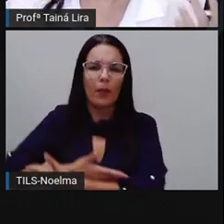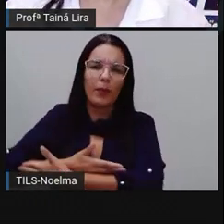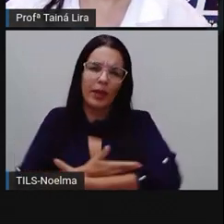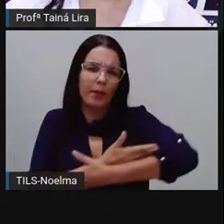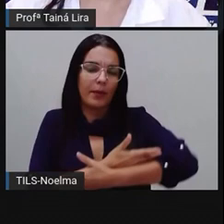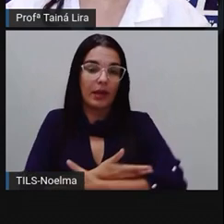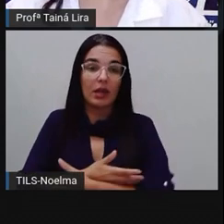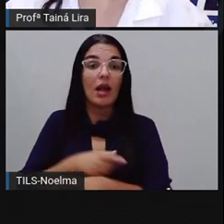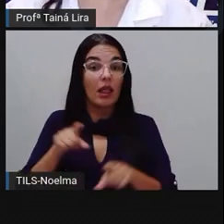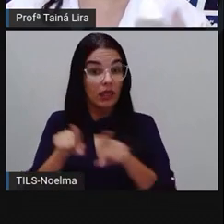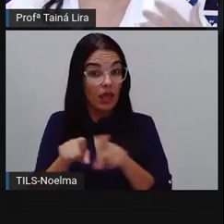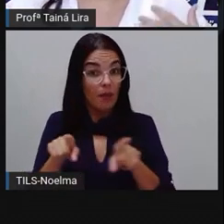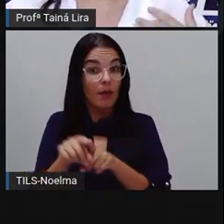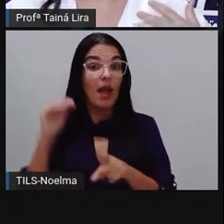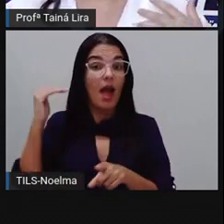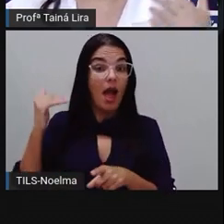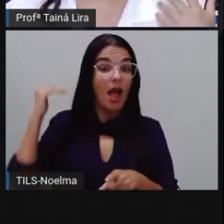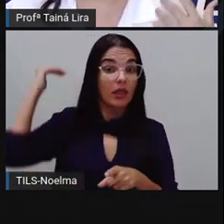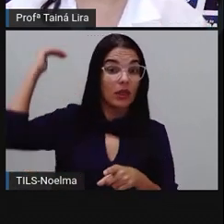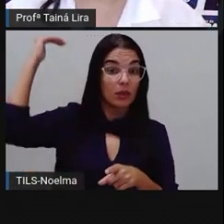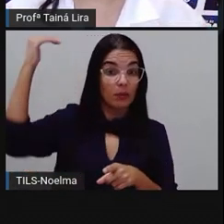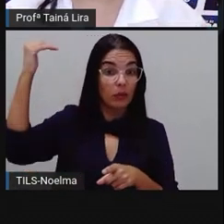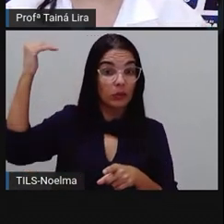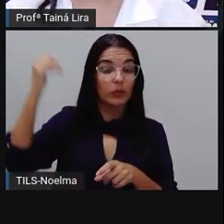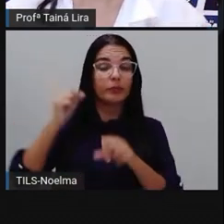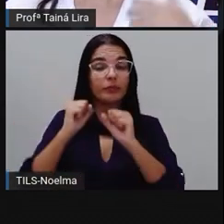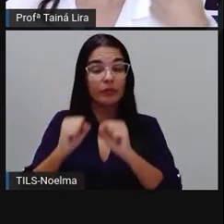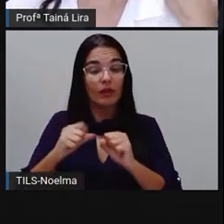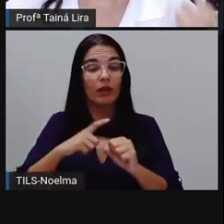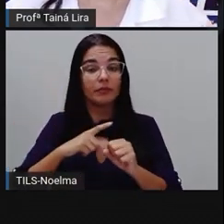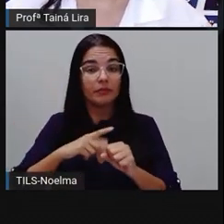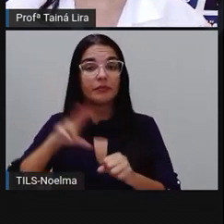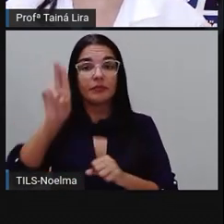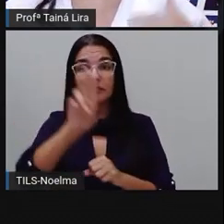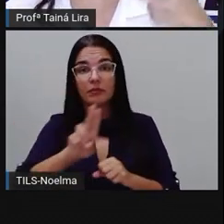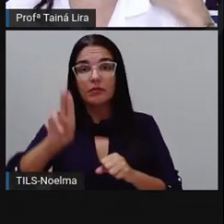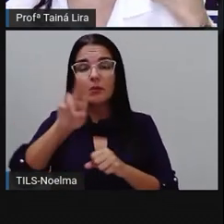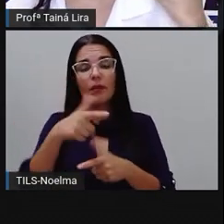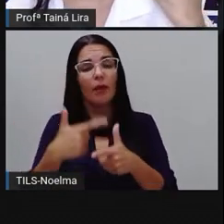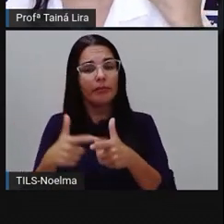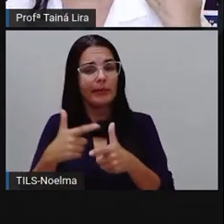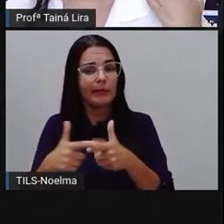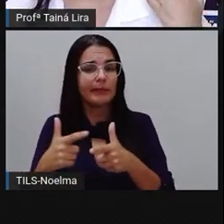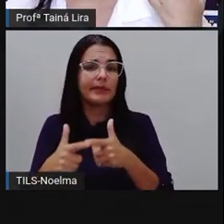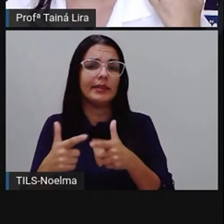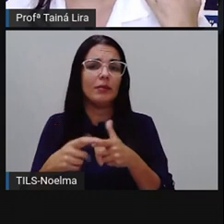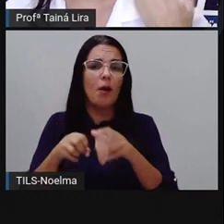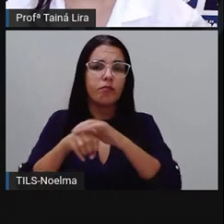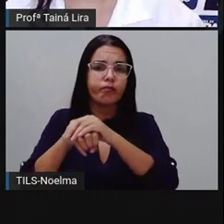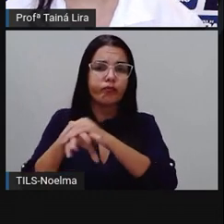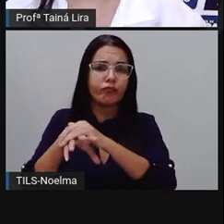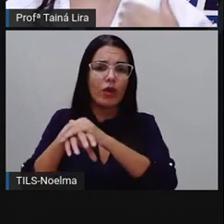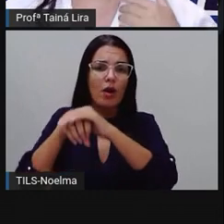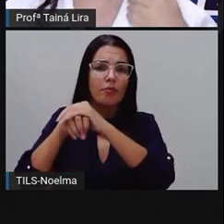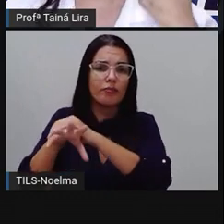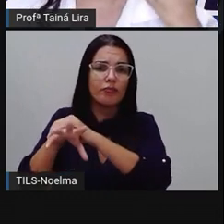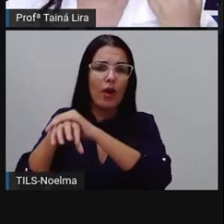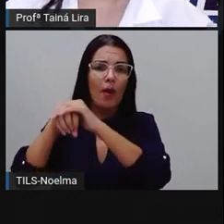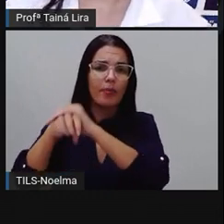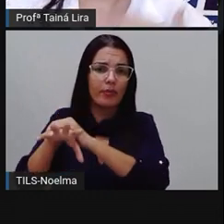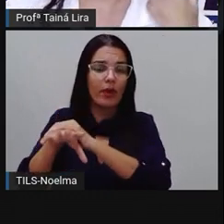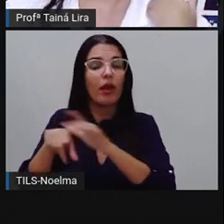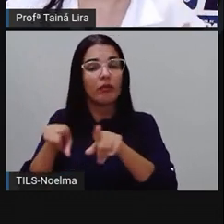E adultos também, né, que tem esses problemas aí com gases, que tem problemas aí com digestão, também